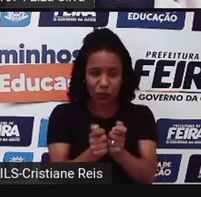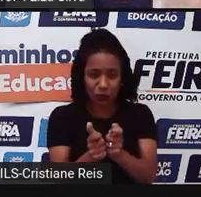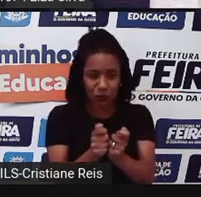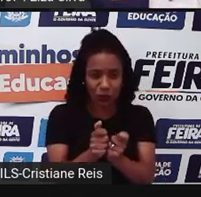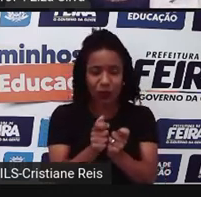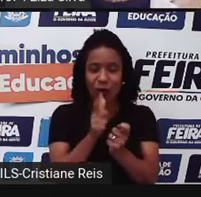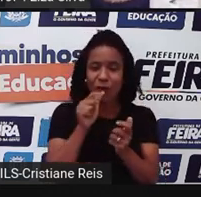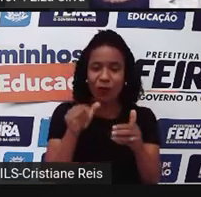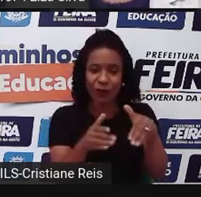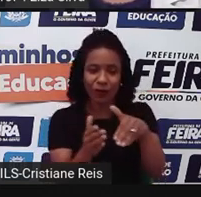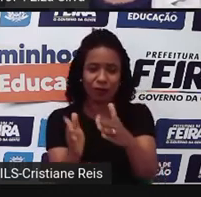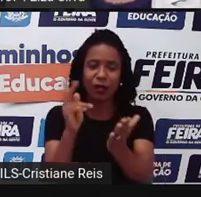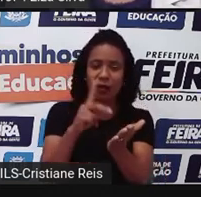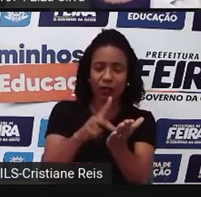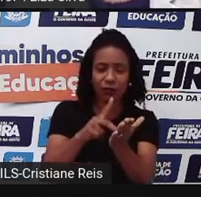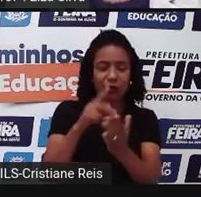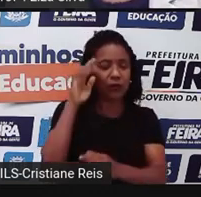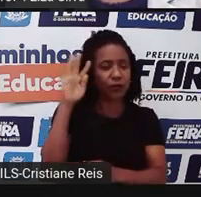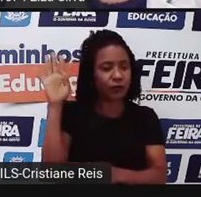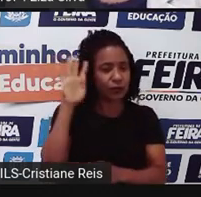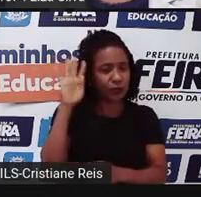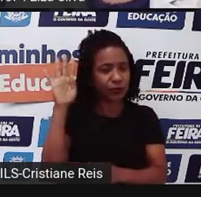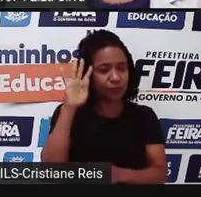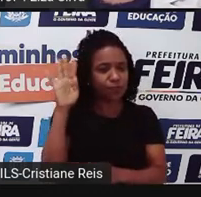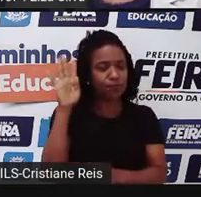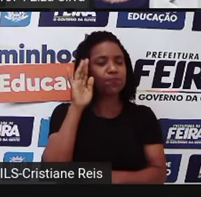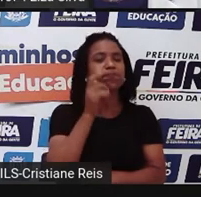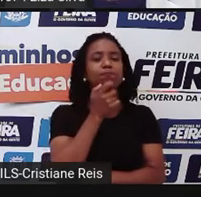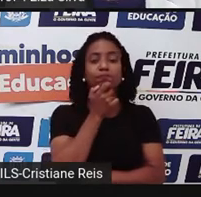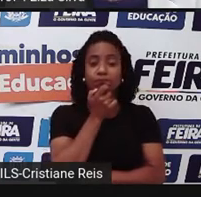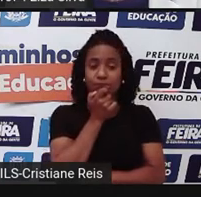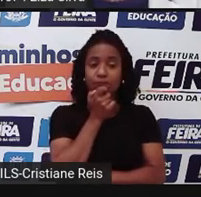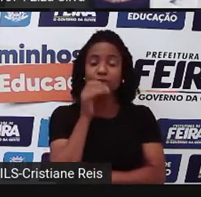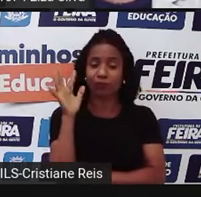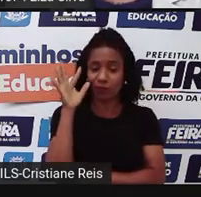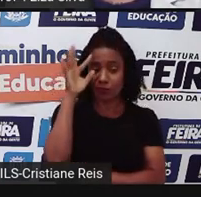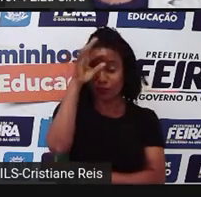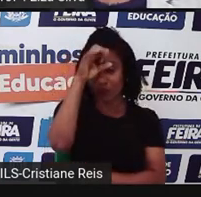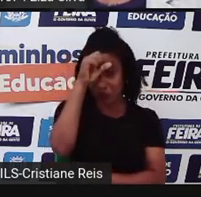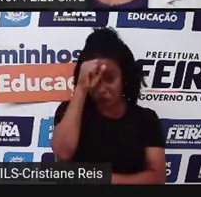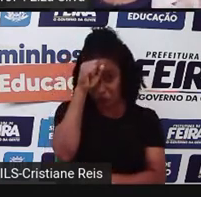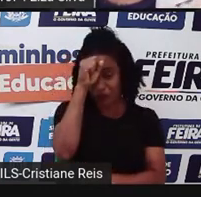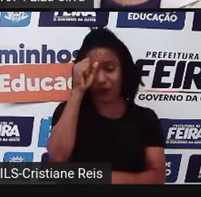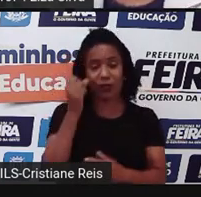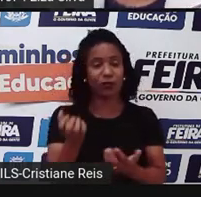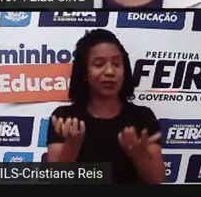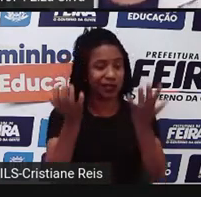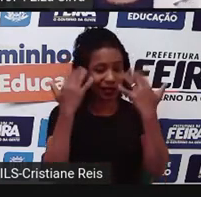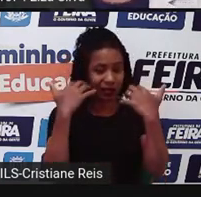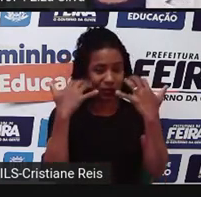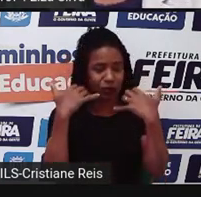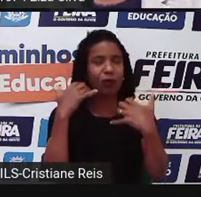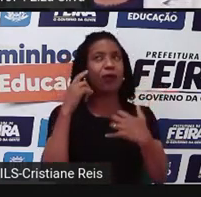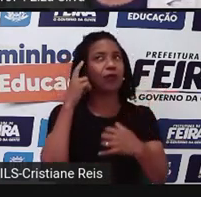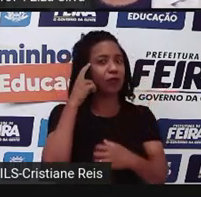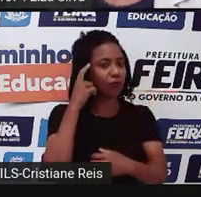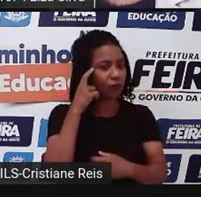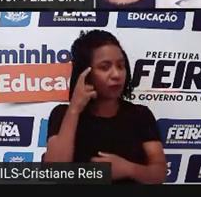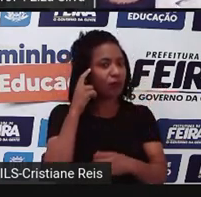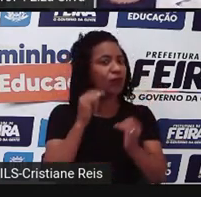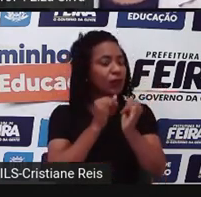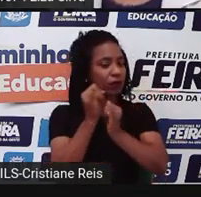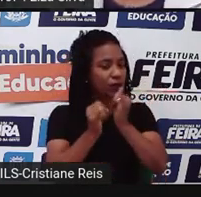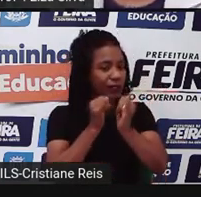e as outras possibilidades que o Interland te oferece se isso de certa forma mudou sua concepção, sua maneira de pensar,